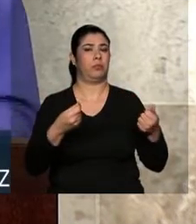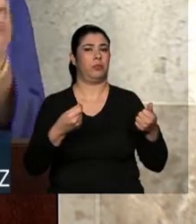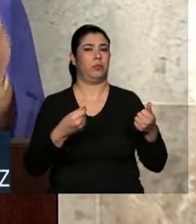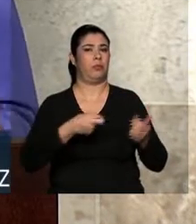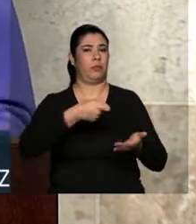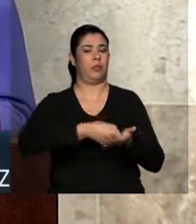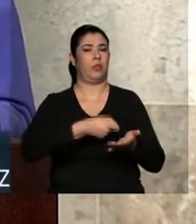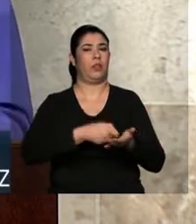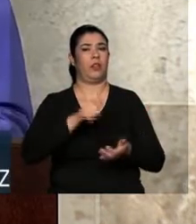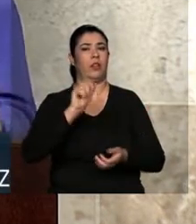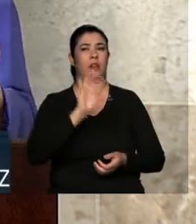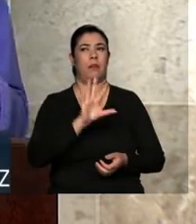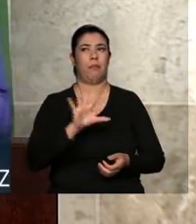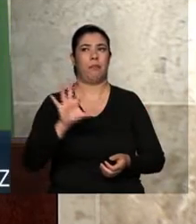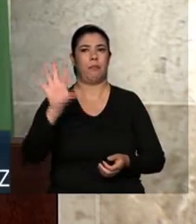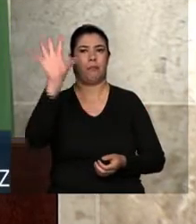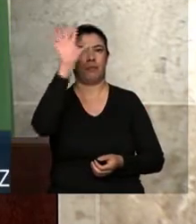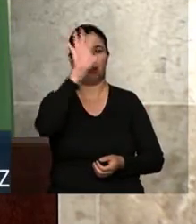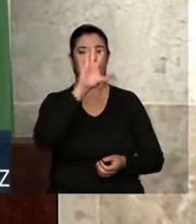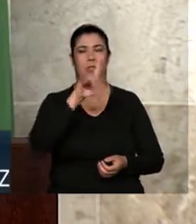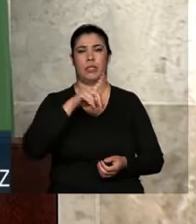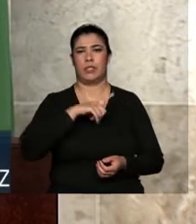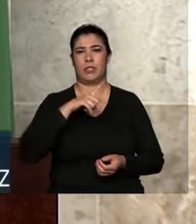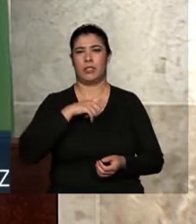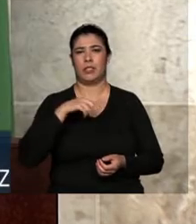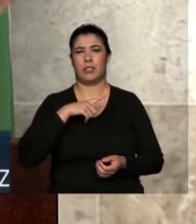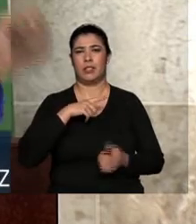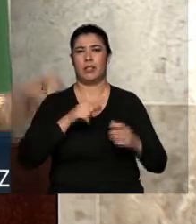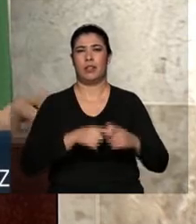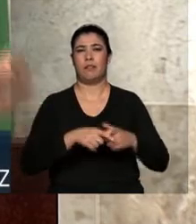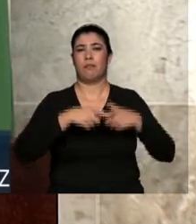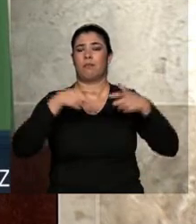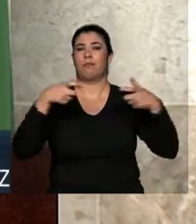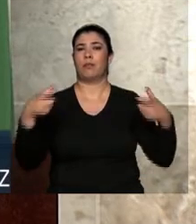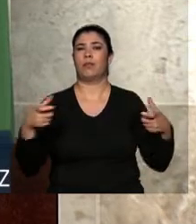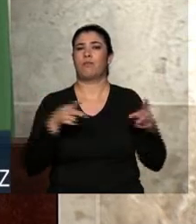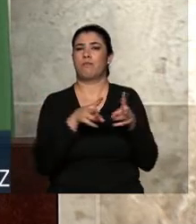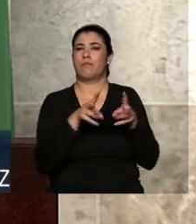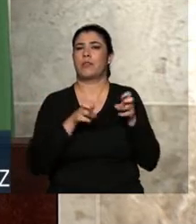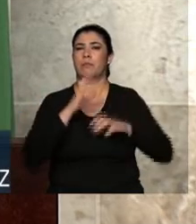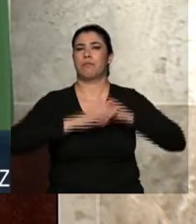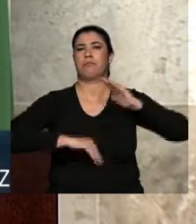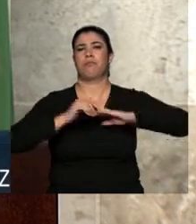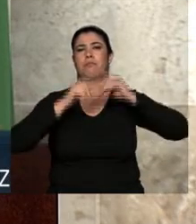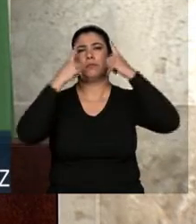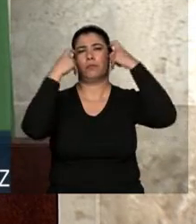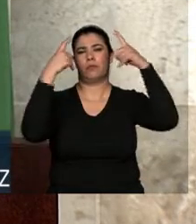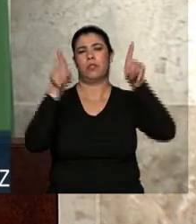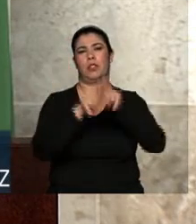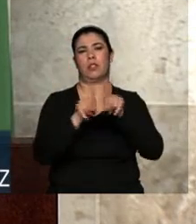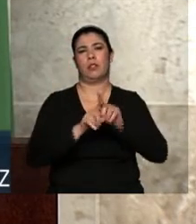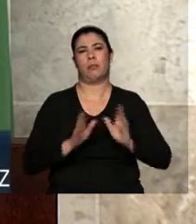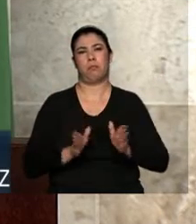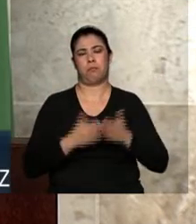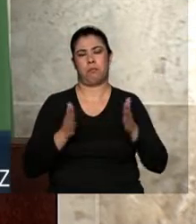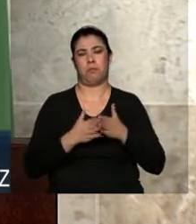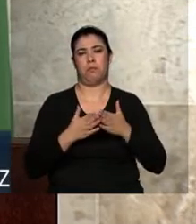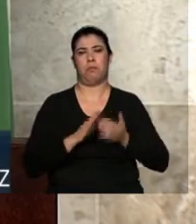áreas onde há maior grau de violência e, portanto, maior vulnerabilidade.